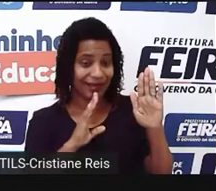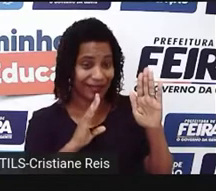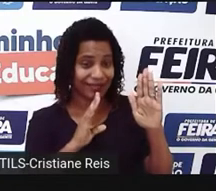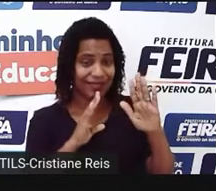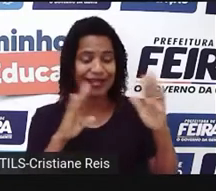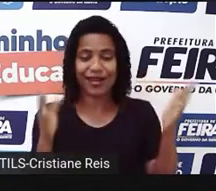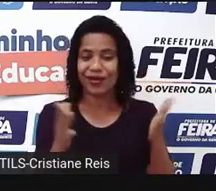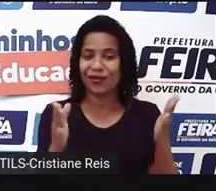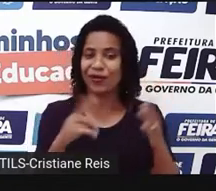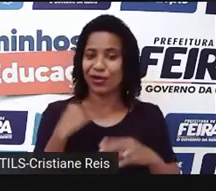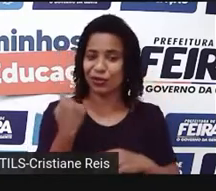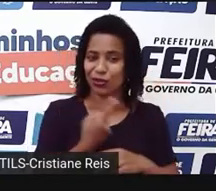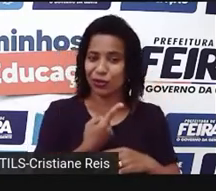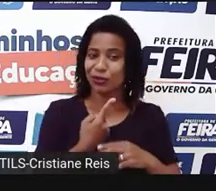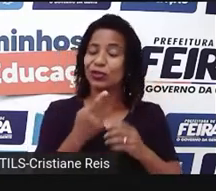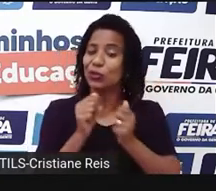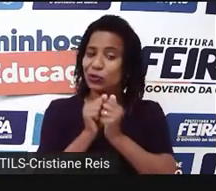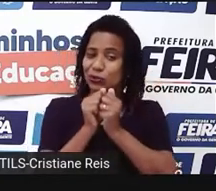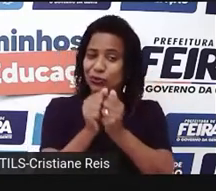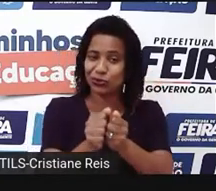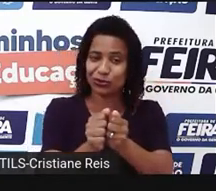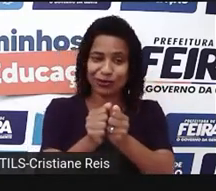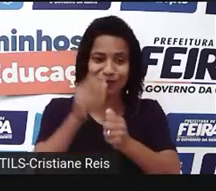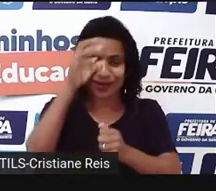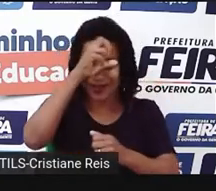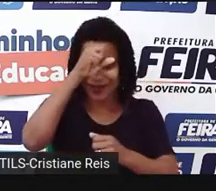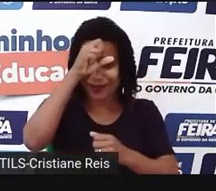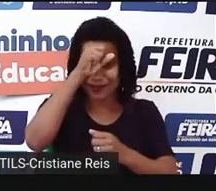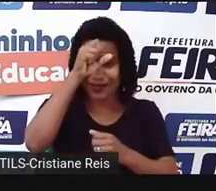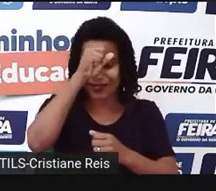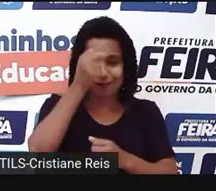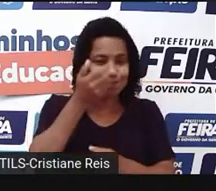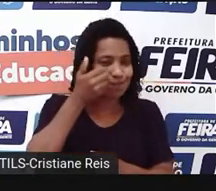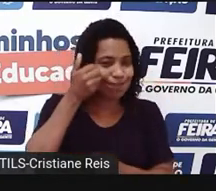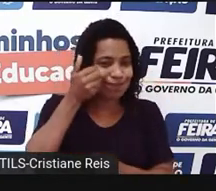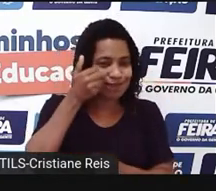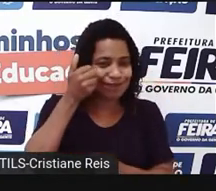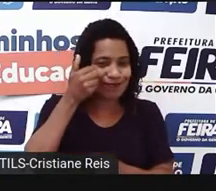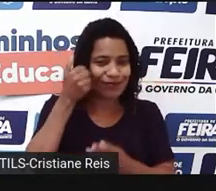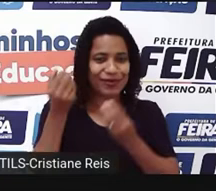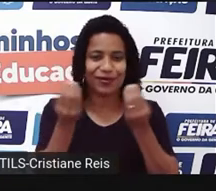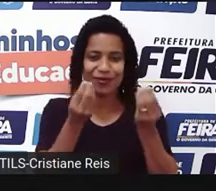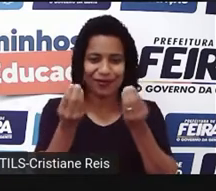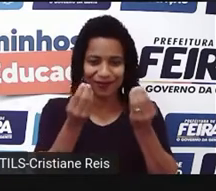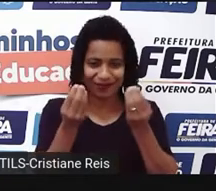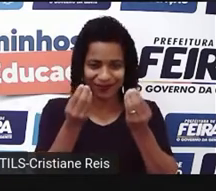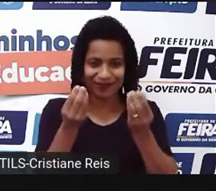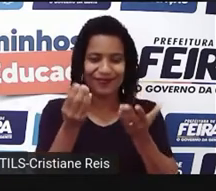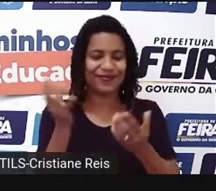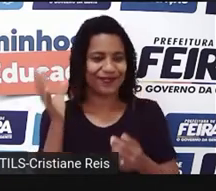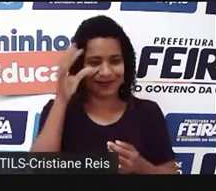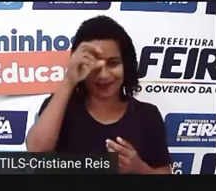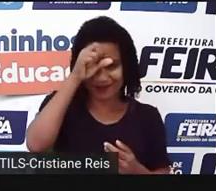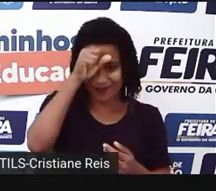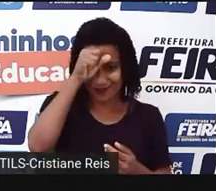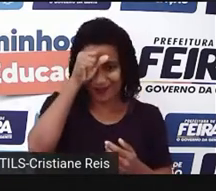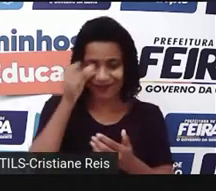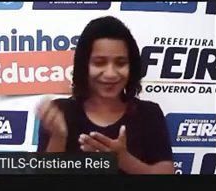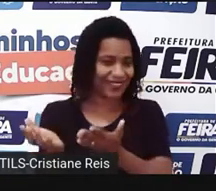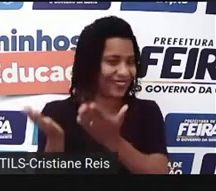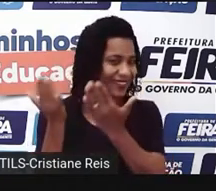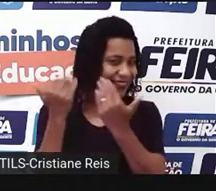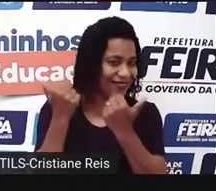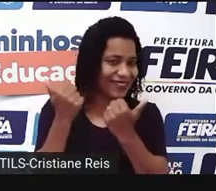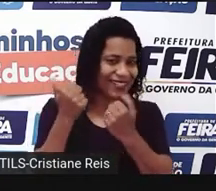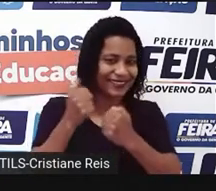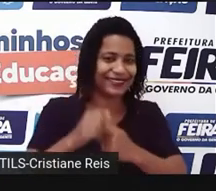juntos durante a aula de hoje e aprender um pouco mais sobre esses assuntos. Ok, students? Let's